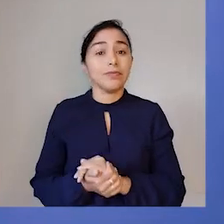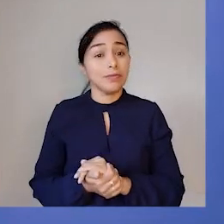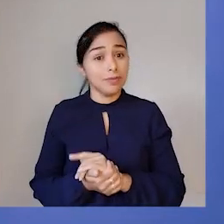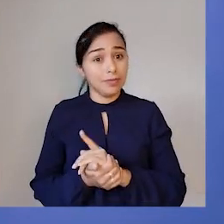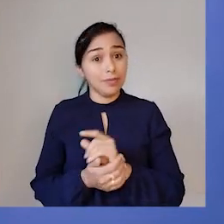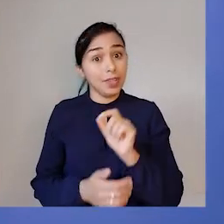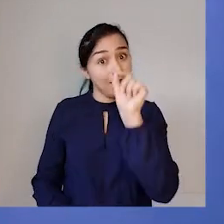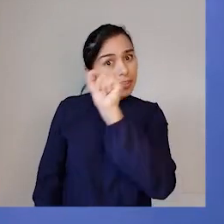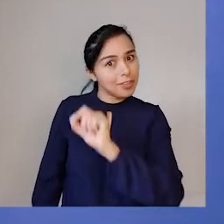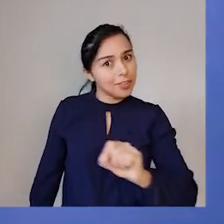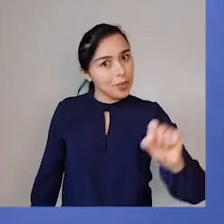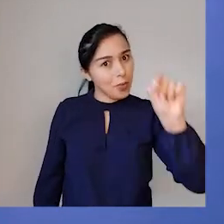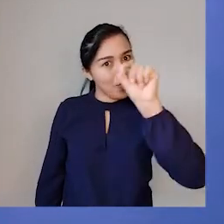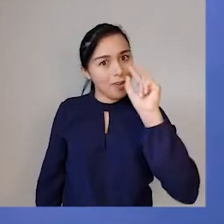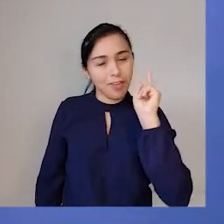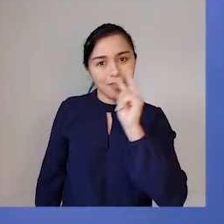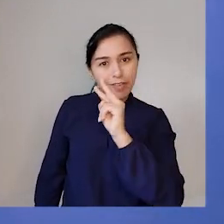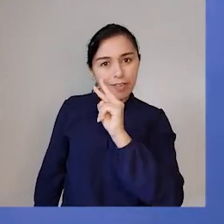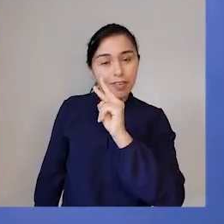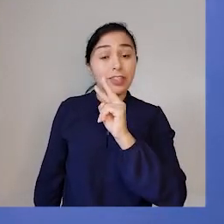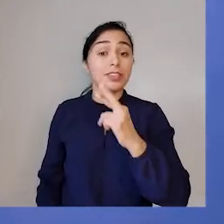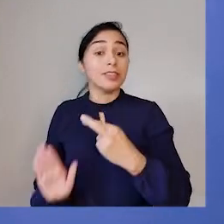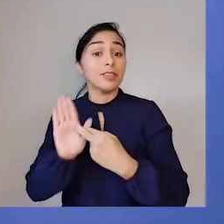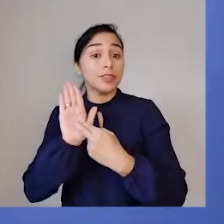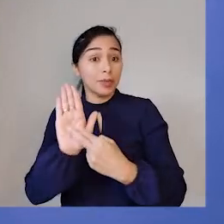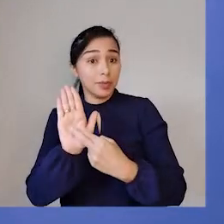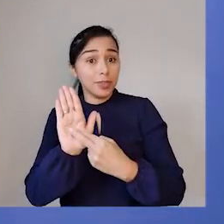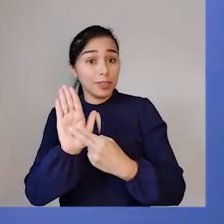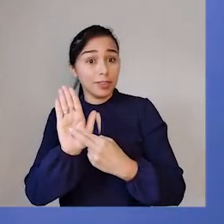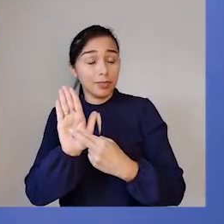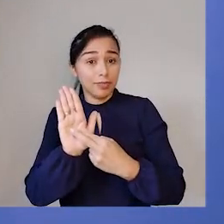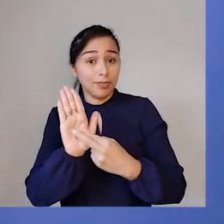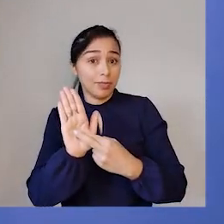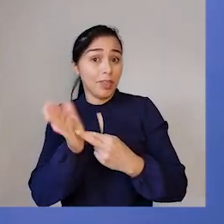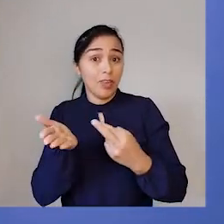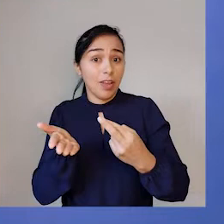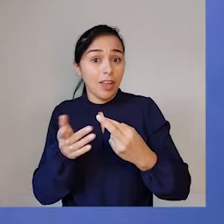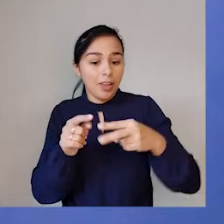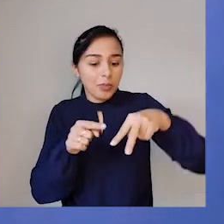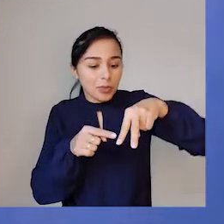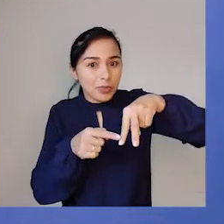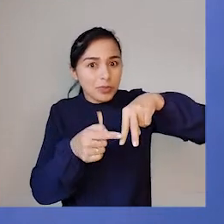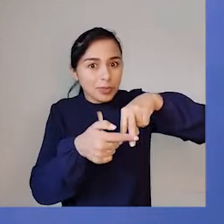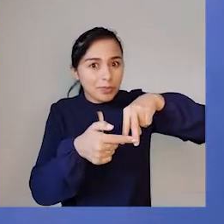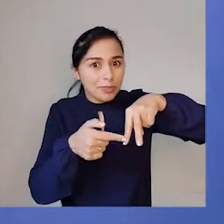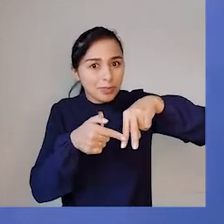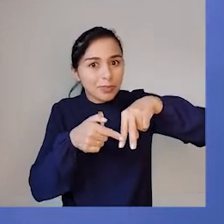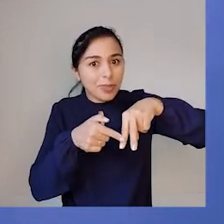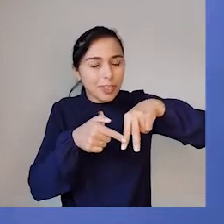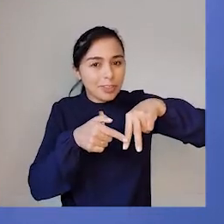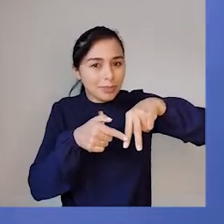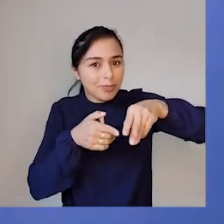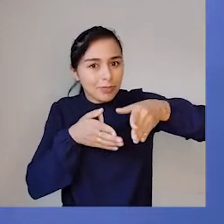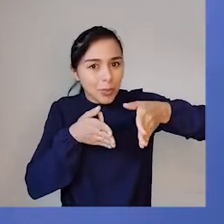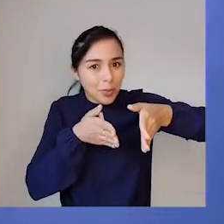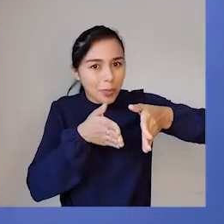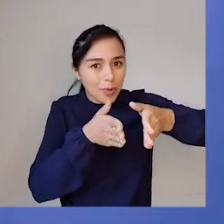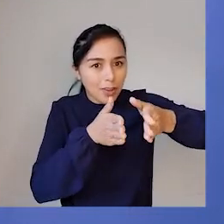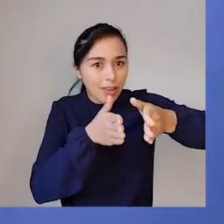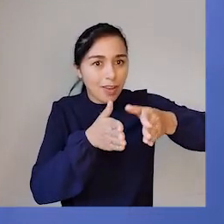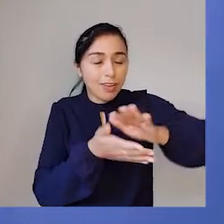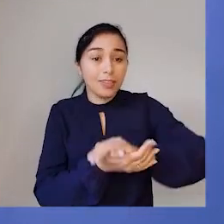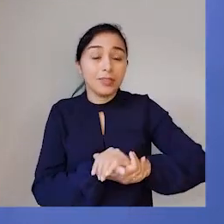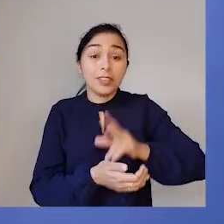circulei, ele representava duas perninhas caminhando no mesmo sentido. Então, toda vez que esse